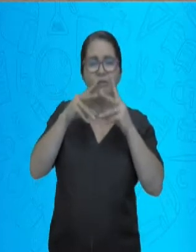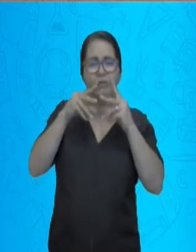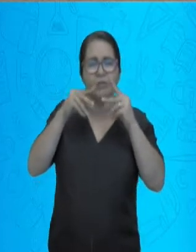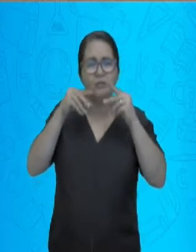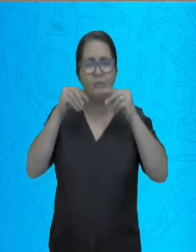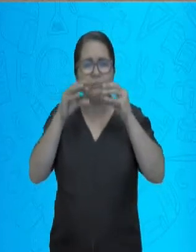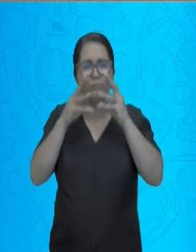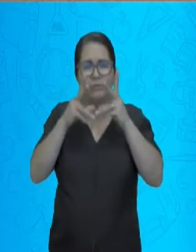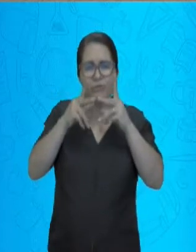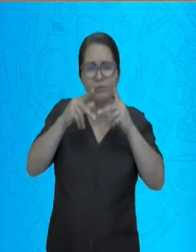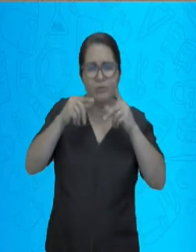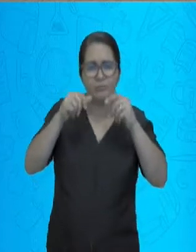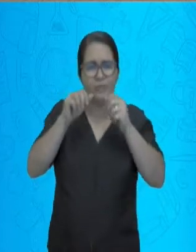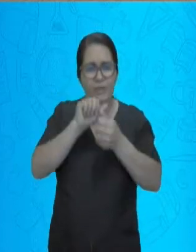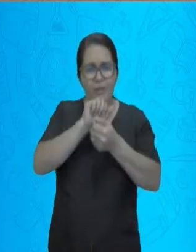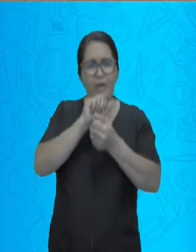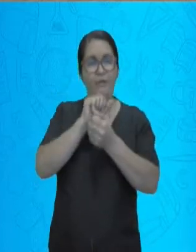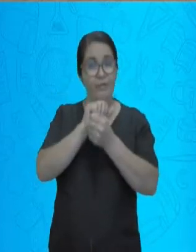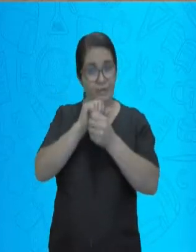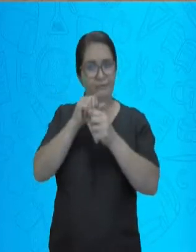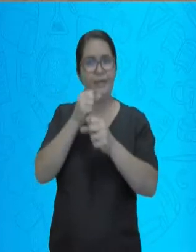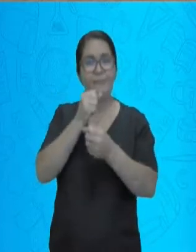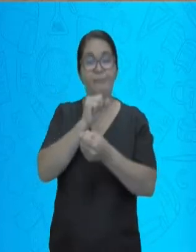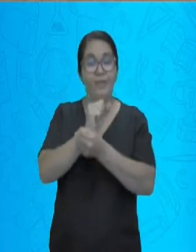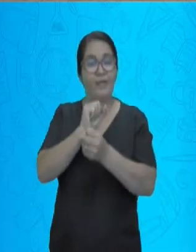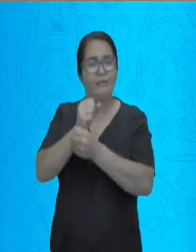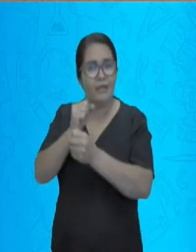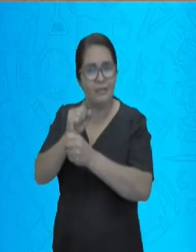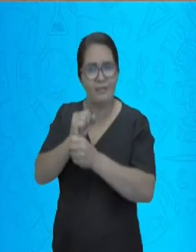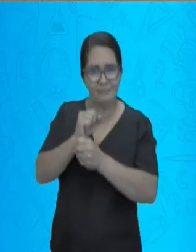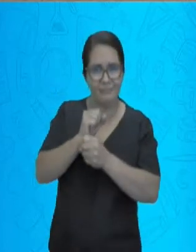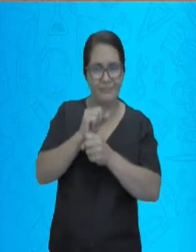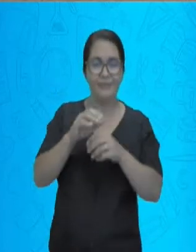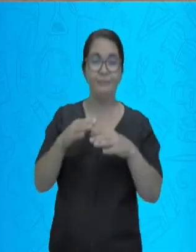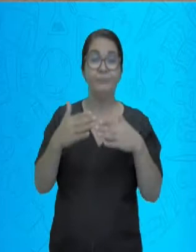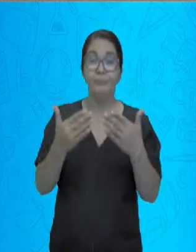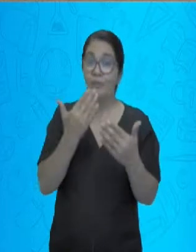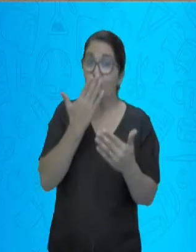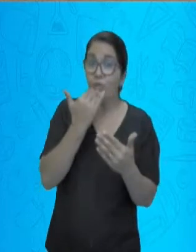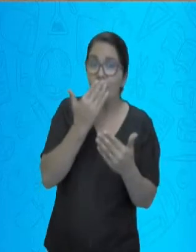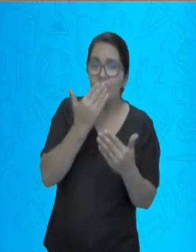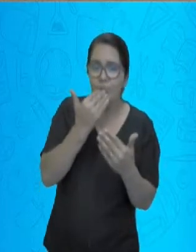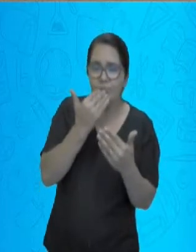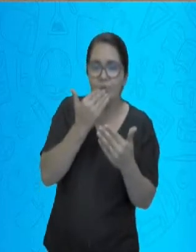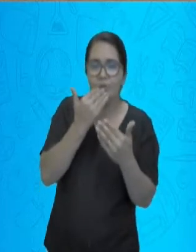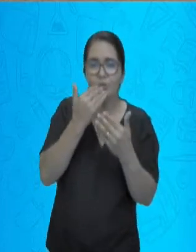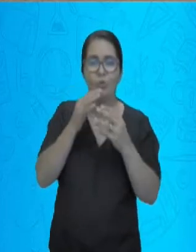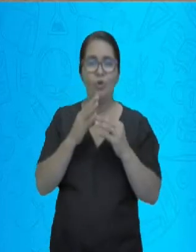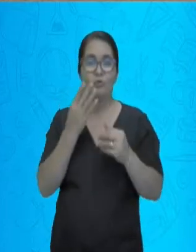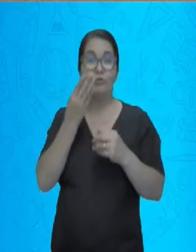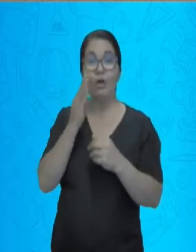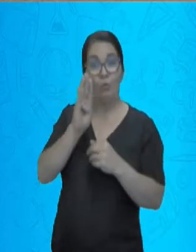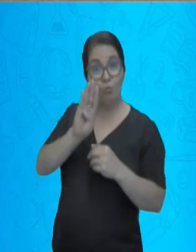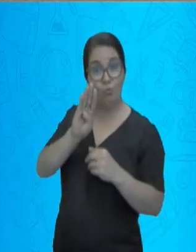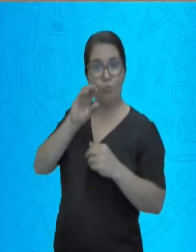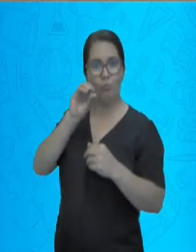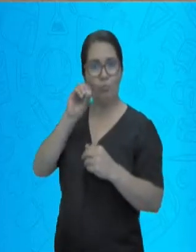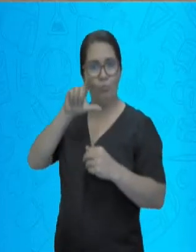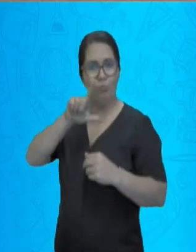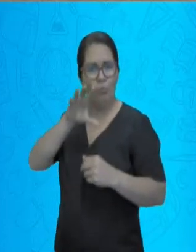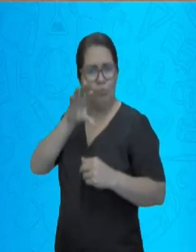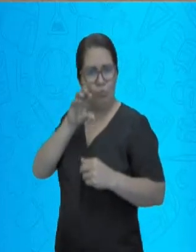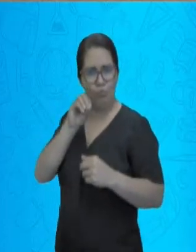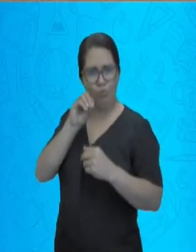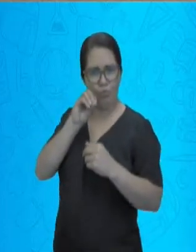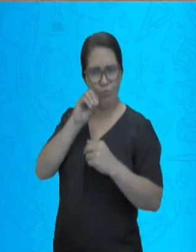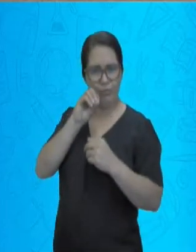ocorra o apanho desse alimento. Para que faça ali a formação do bolo alimentar, para